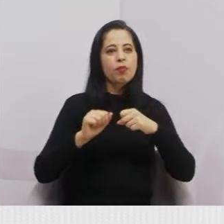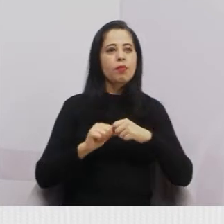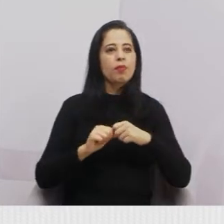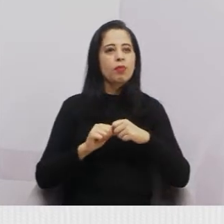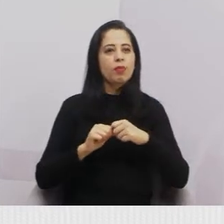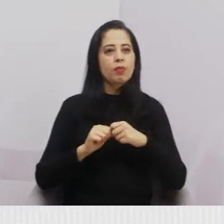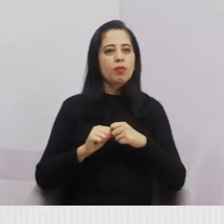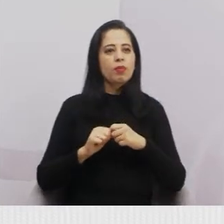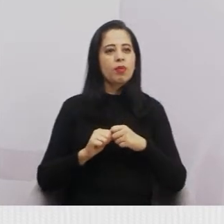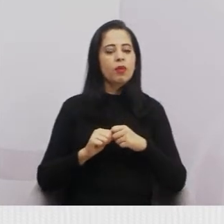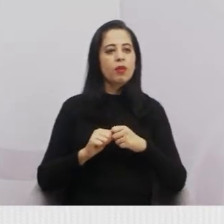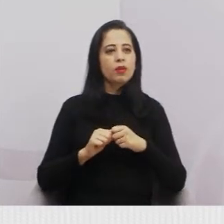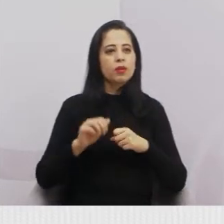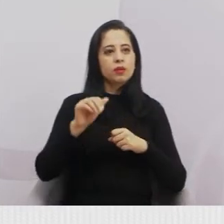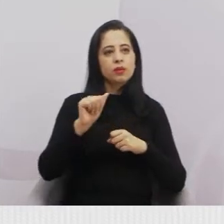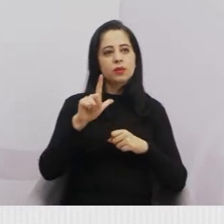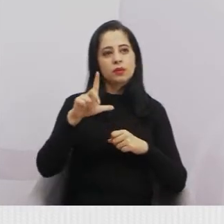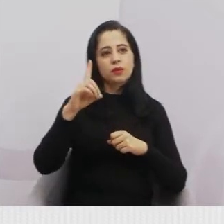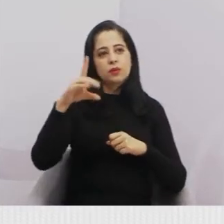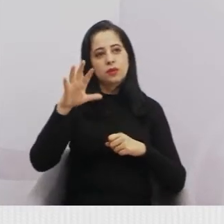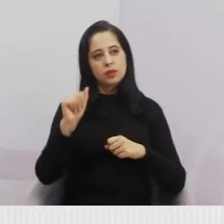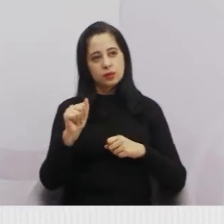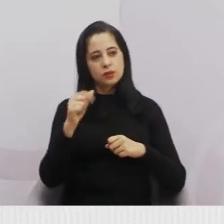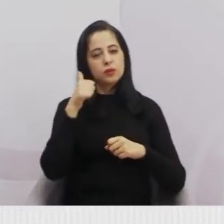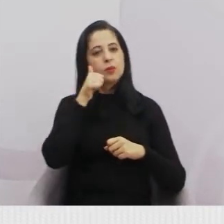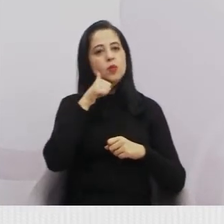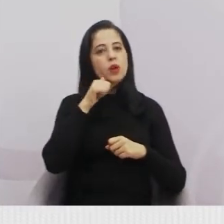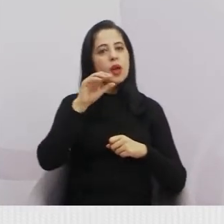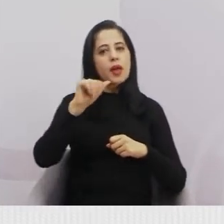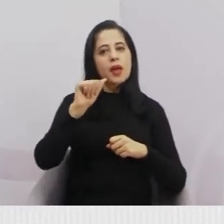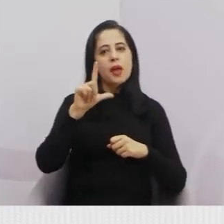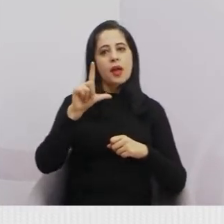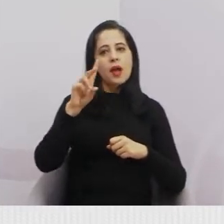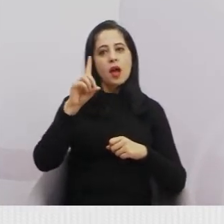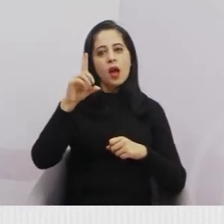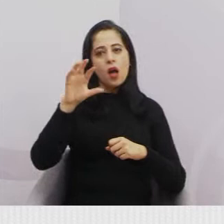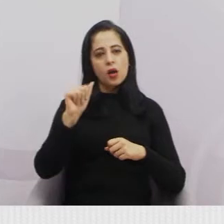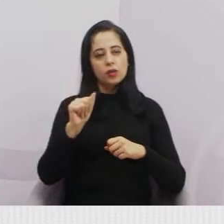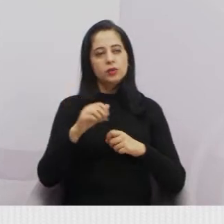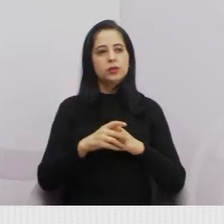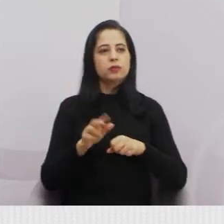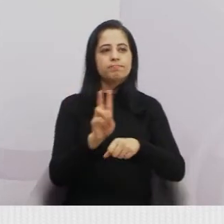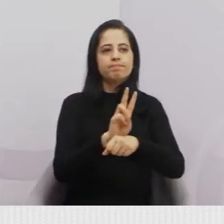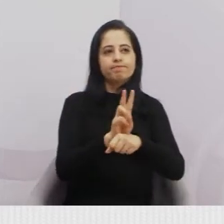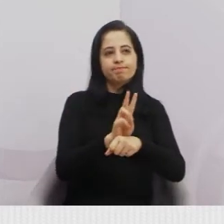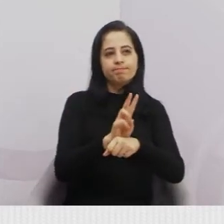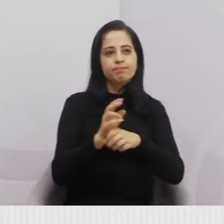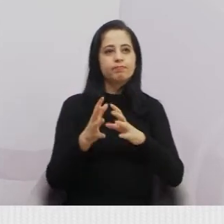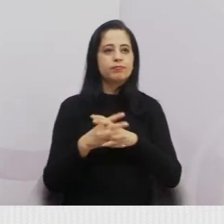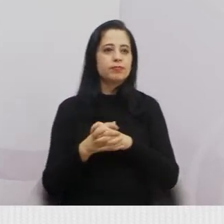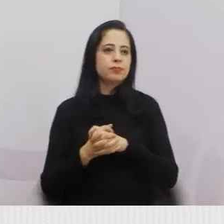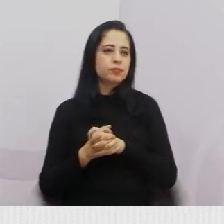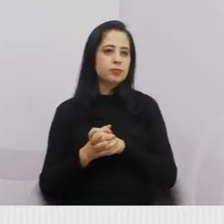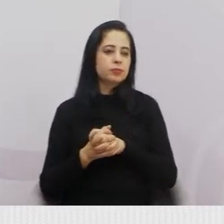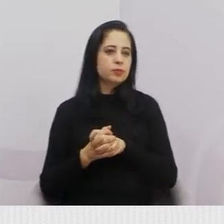ela vê justamente essa questão da inspeção, né? De